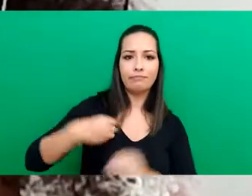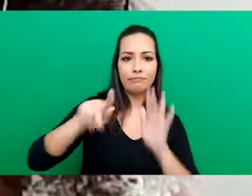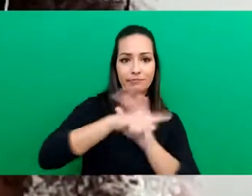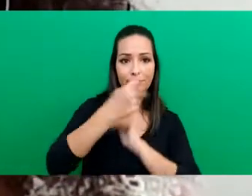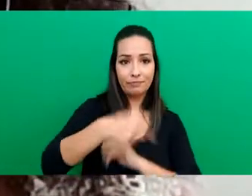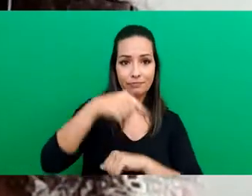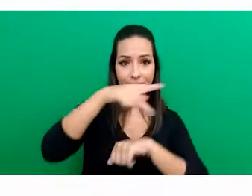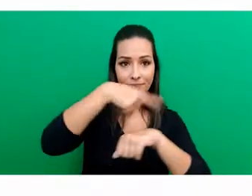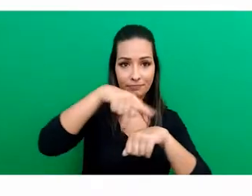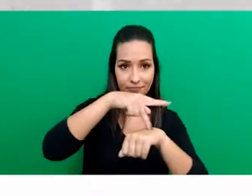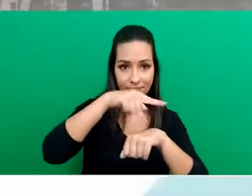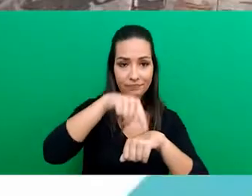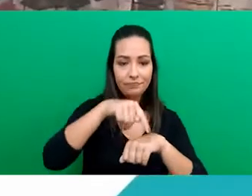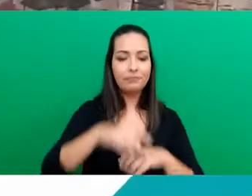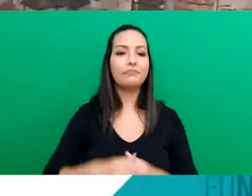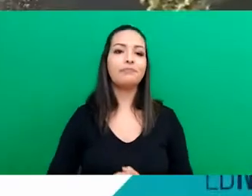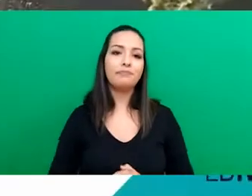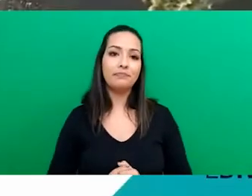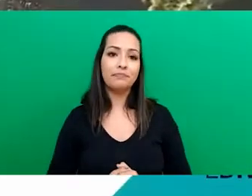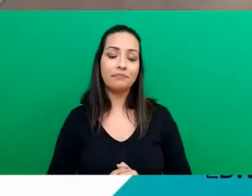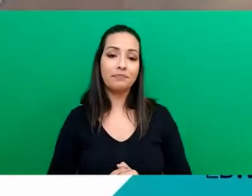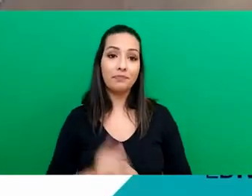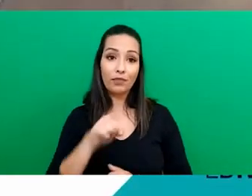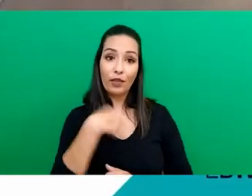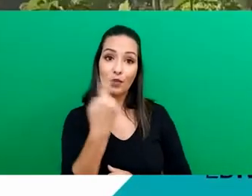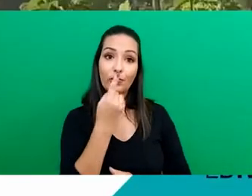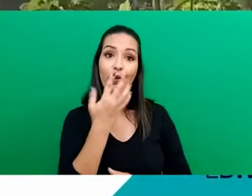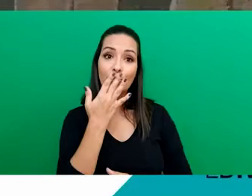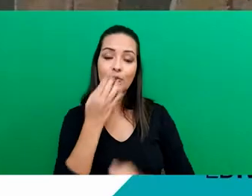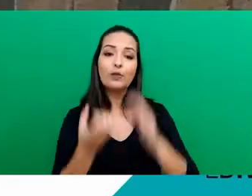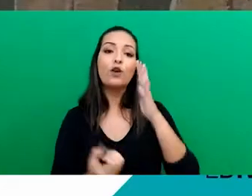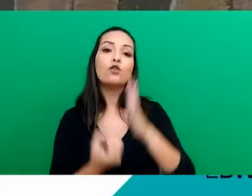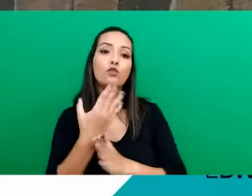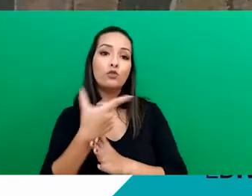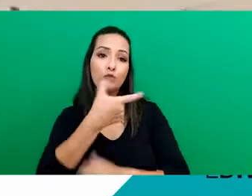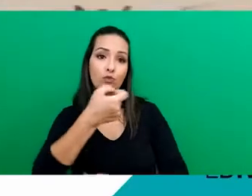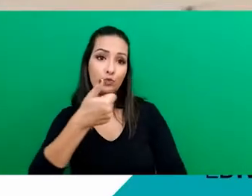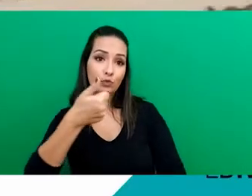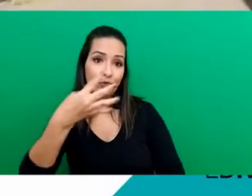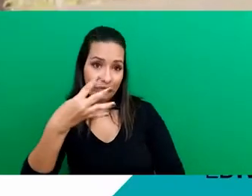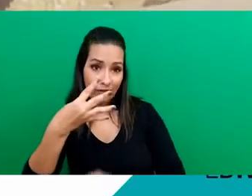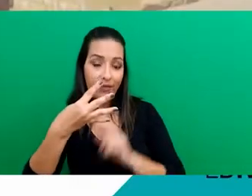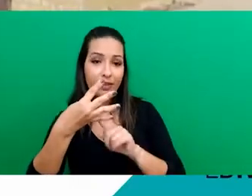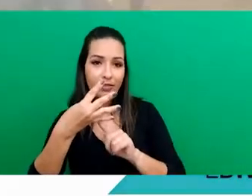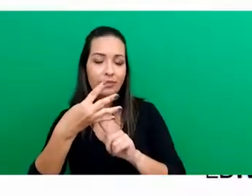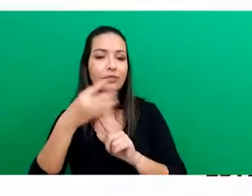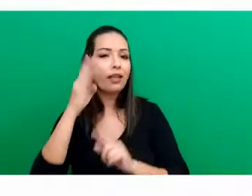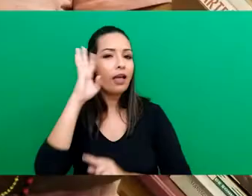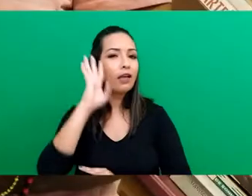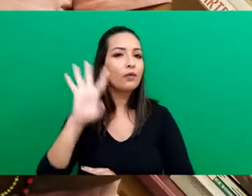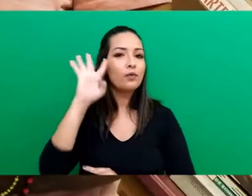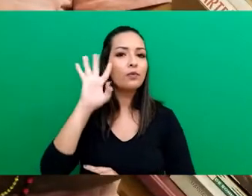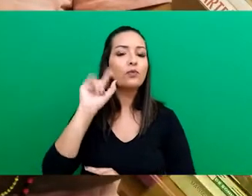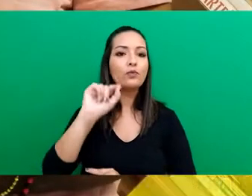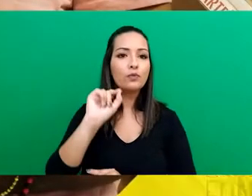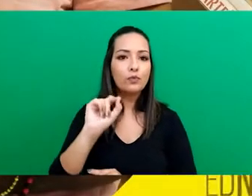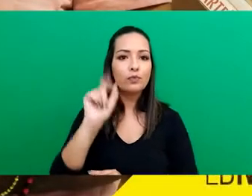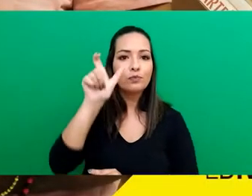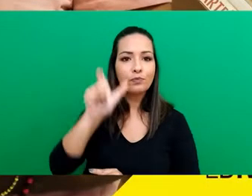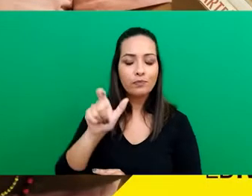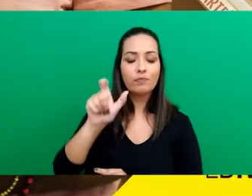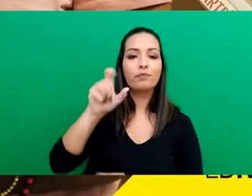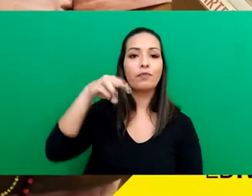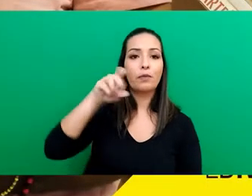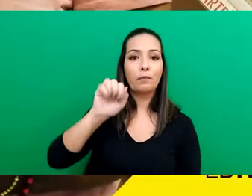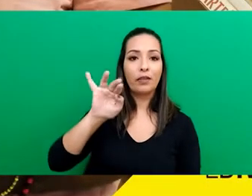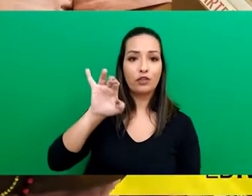aqui no país. O É da Nossa Cor surgiu em 2014, na comunidade do Paxinho Monserrat, idealizado por Matisse